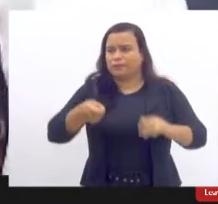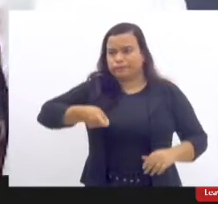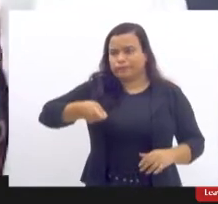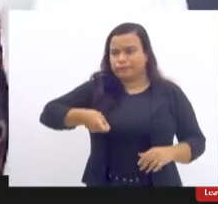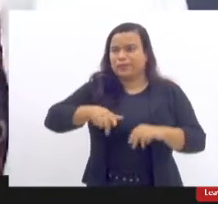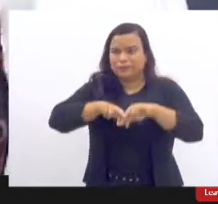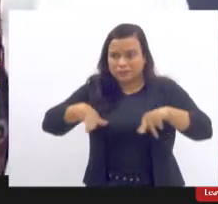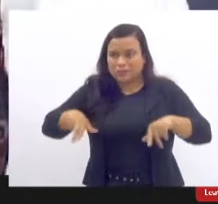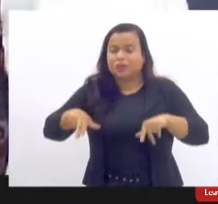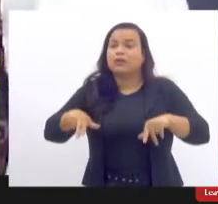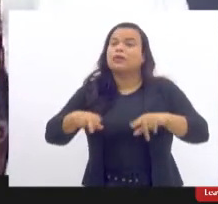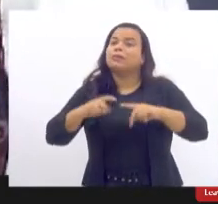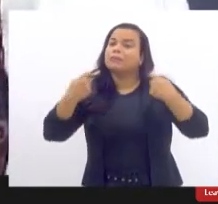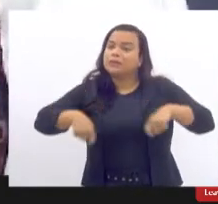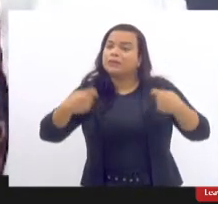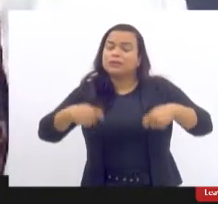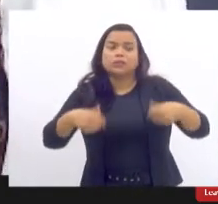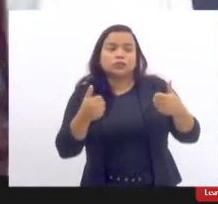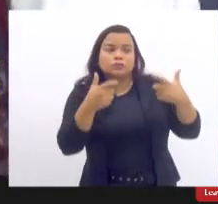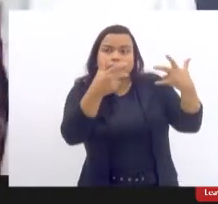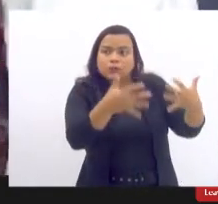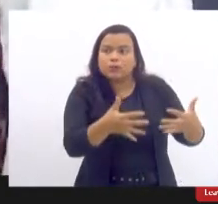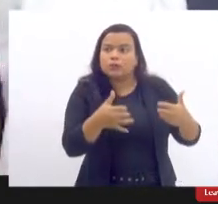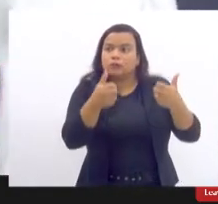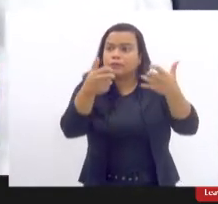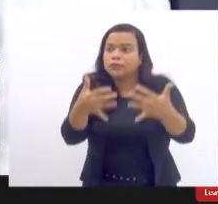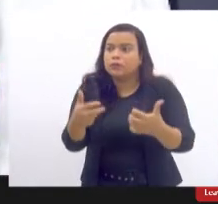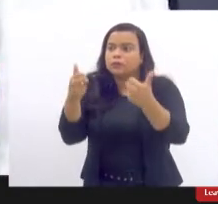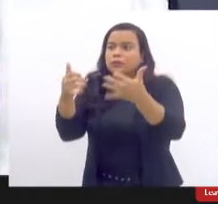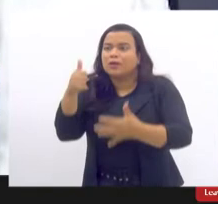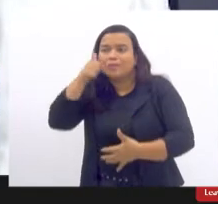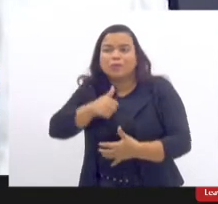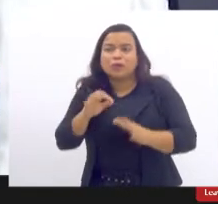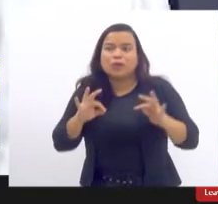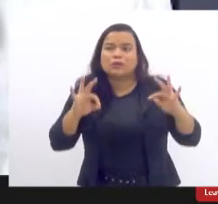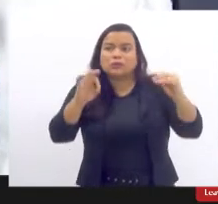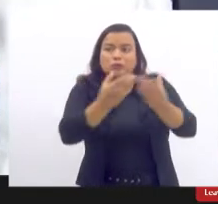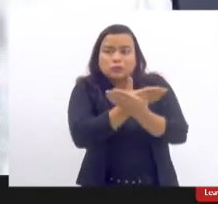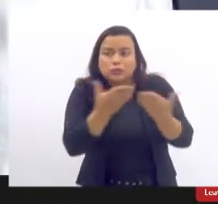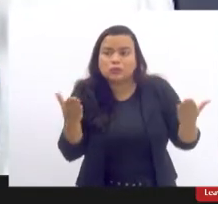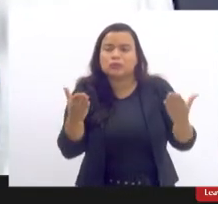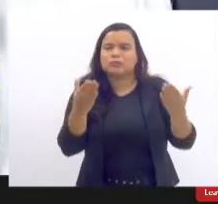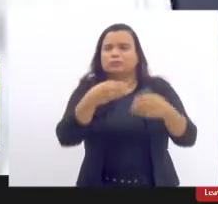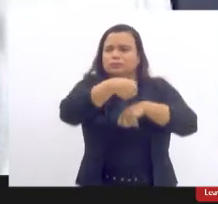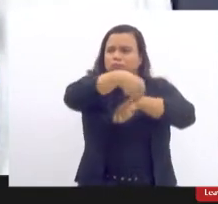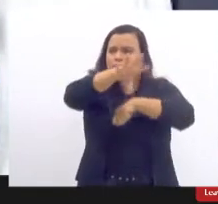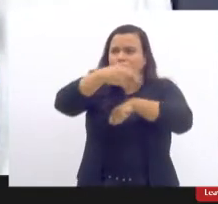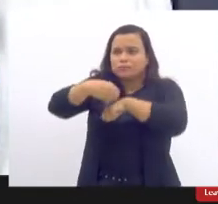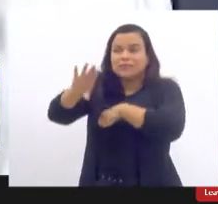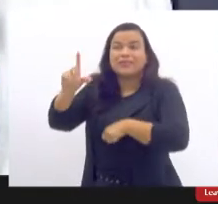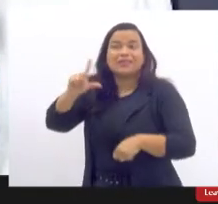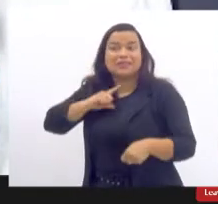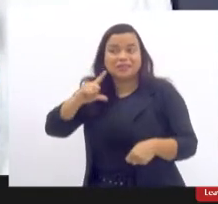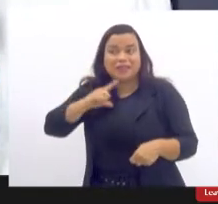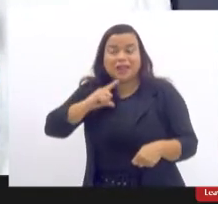advertir todas as mulheres que existem,